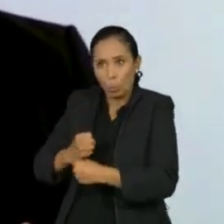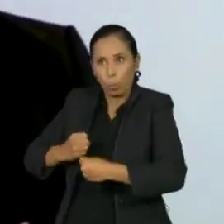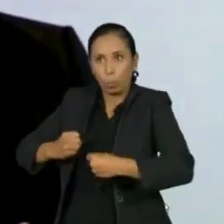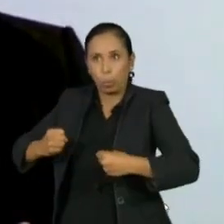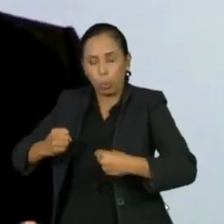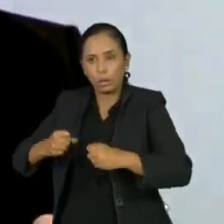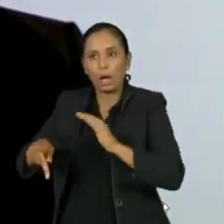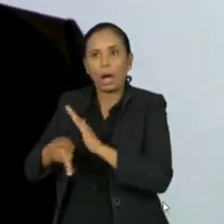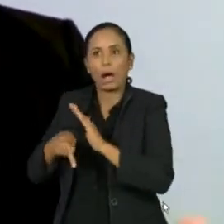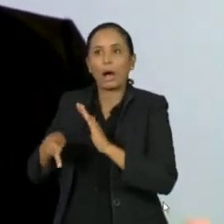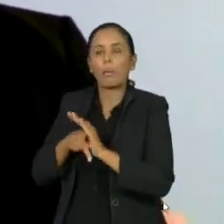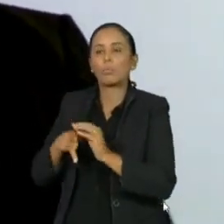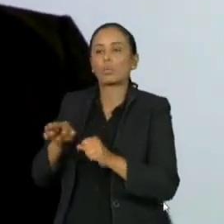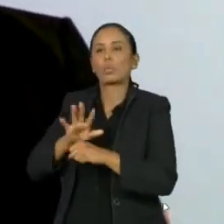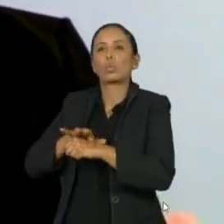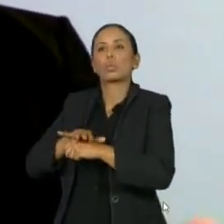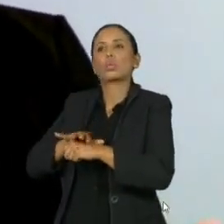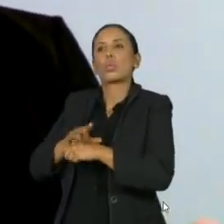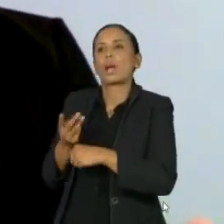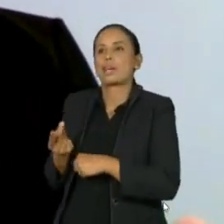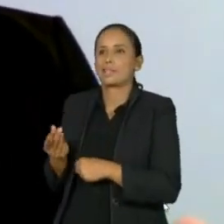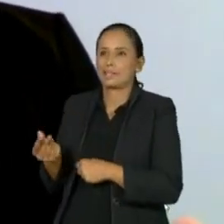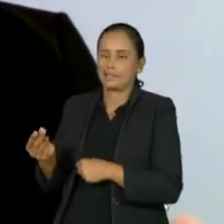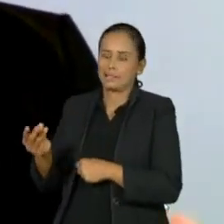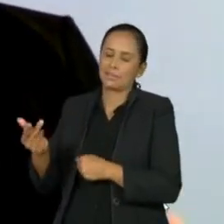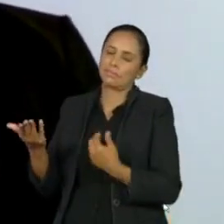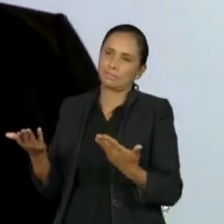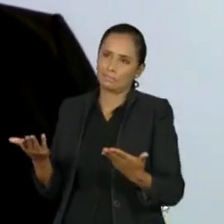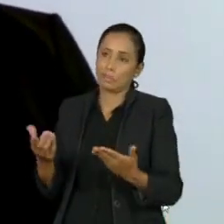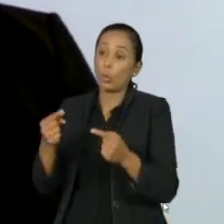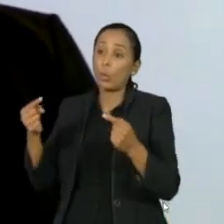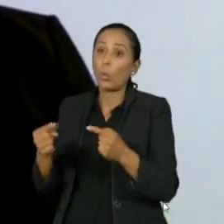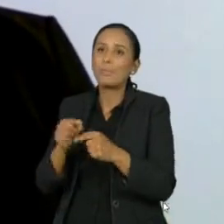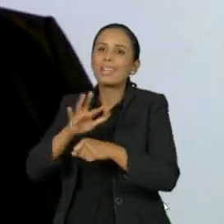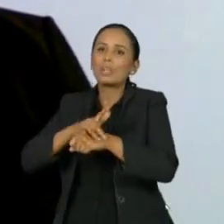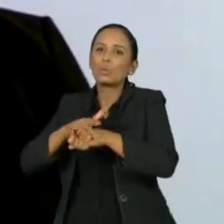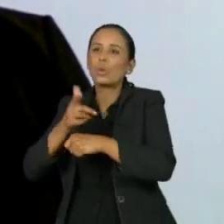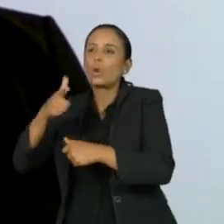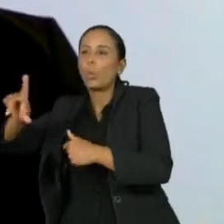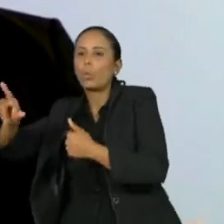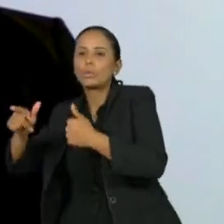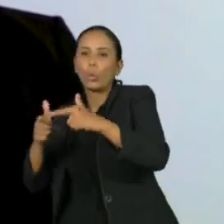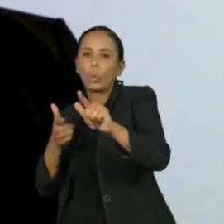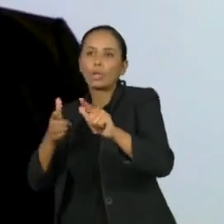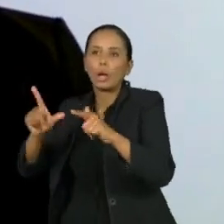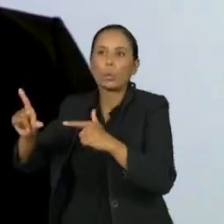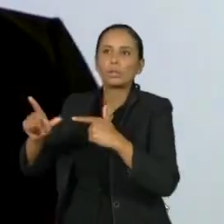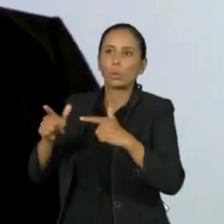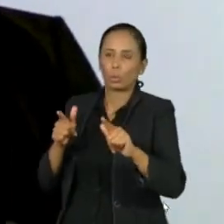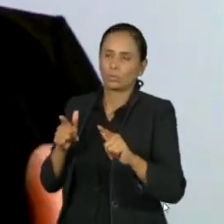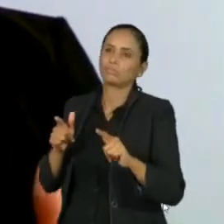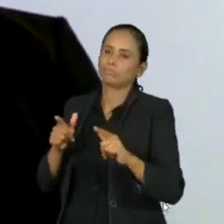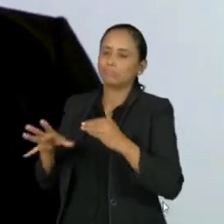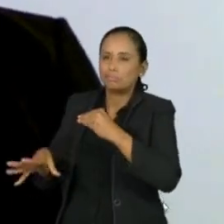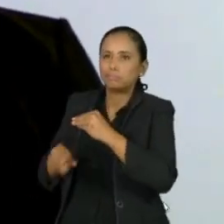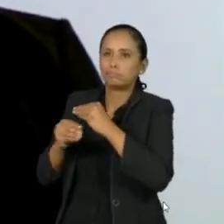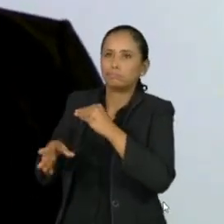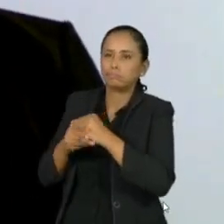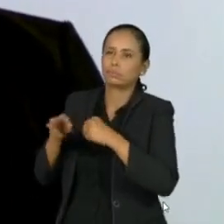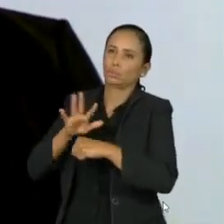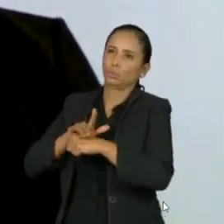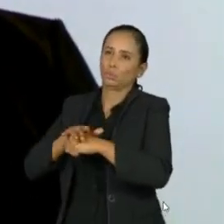doenças, né? Então, só para você ter ideia, a obesidade impacta bastante no aumento de número de casos de